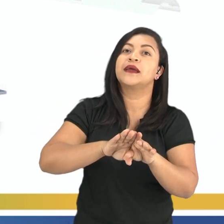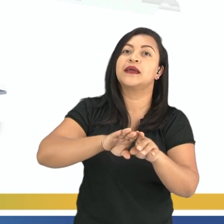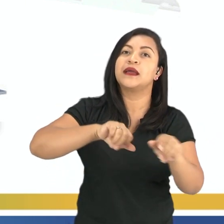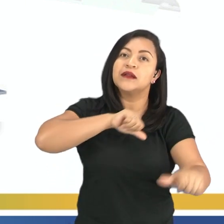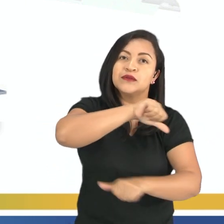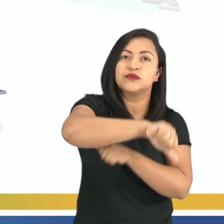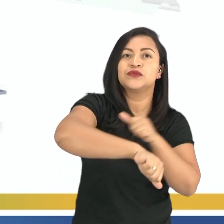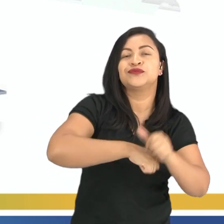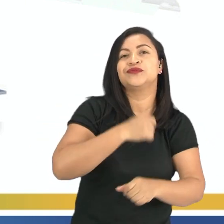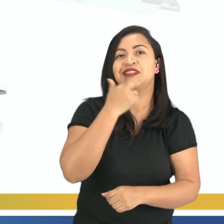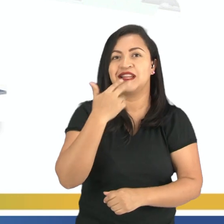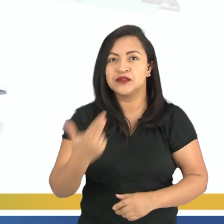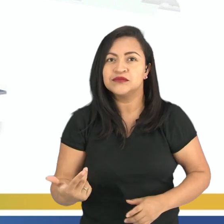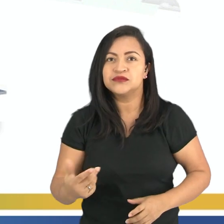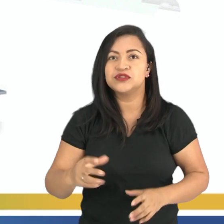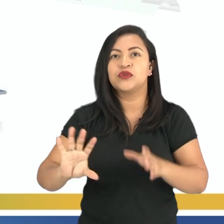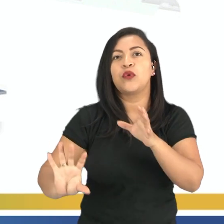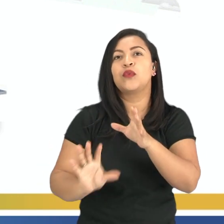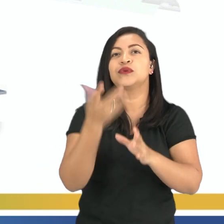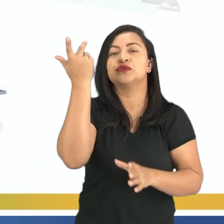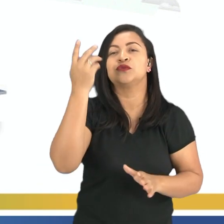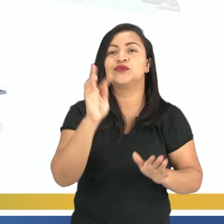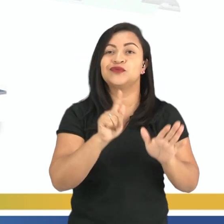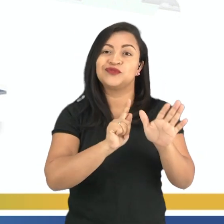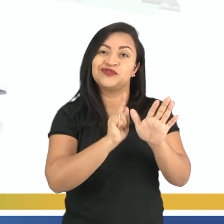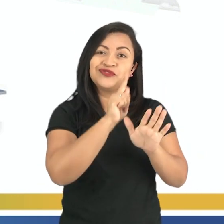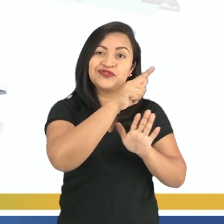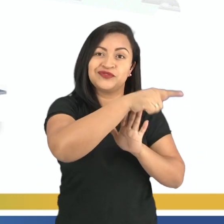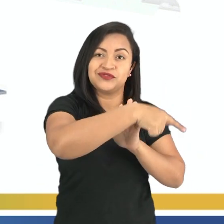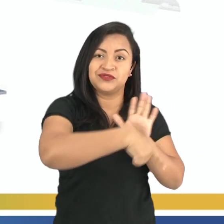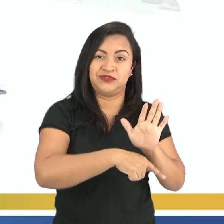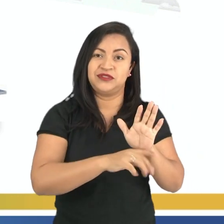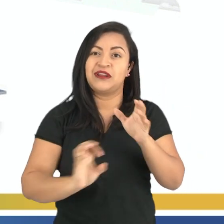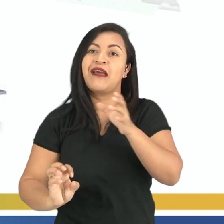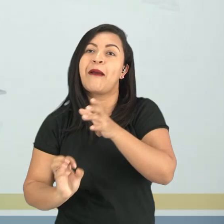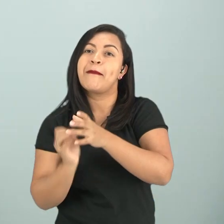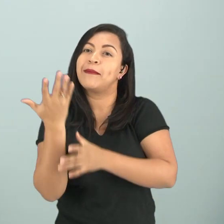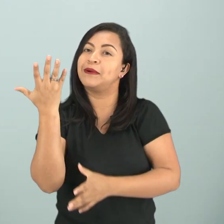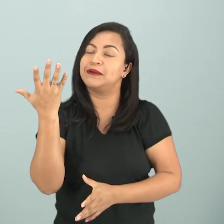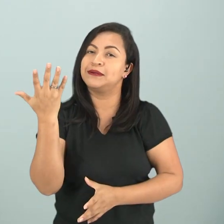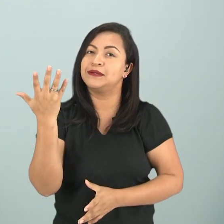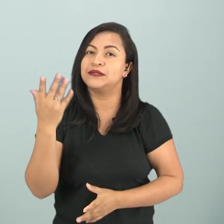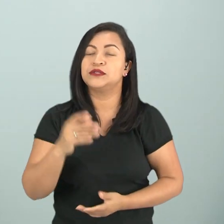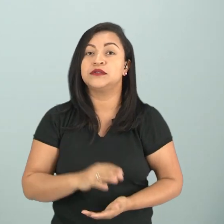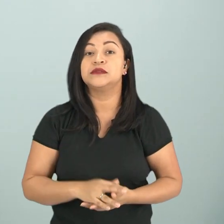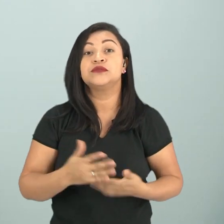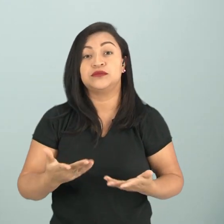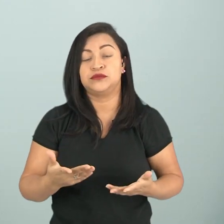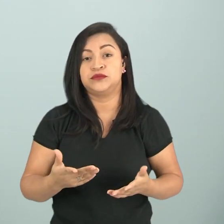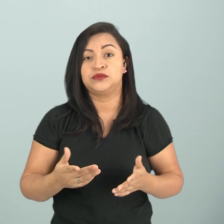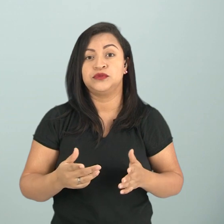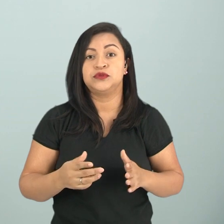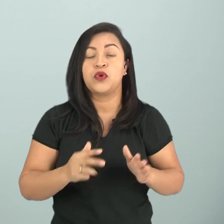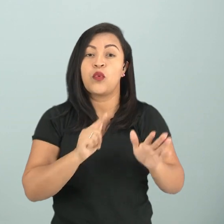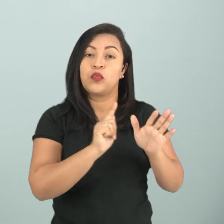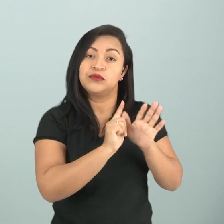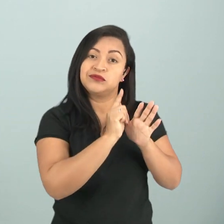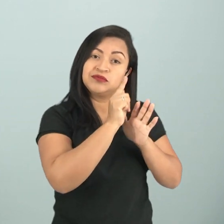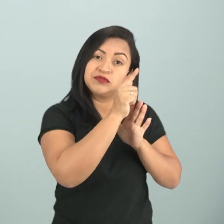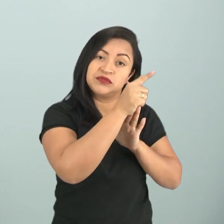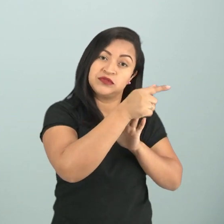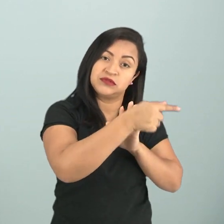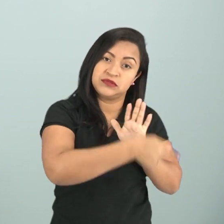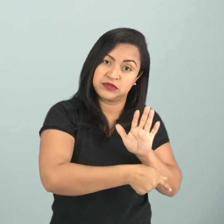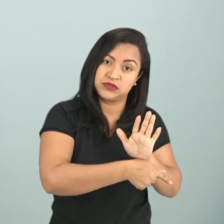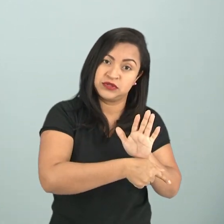forma, novos gêneros textuais digitais surgiram. Gente, os gêneros digitais, eles não existem há